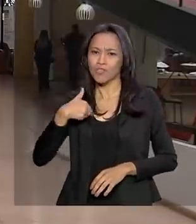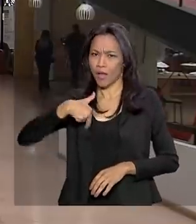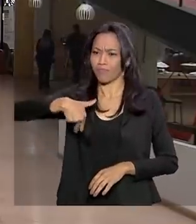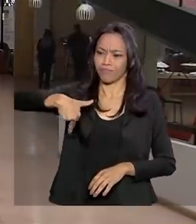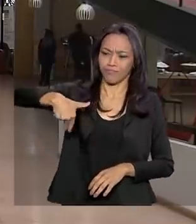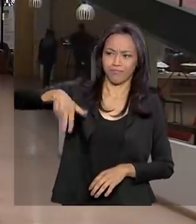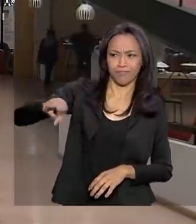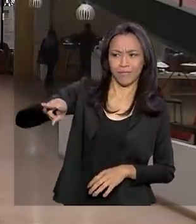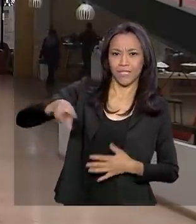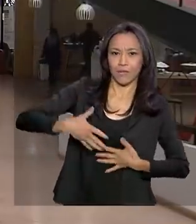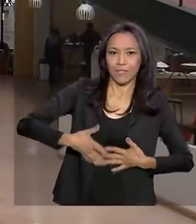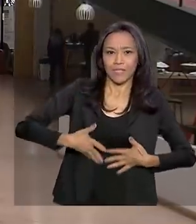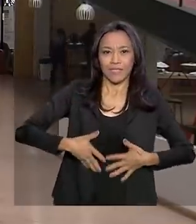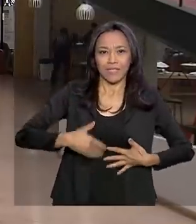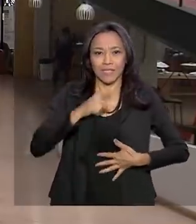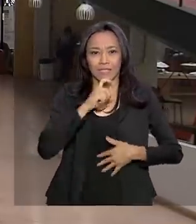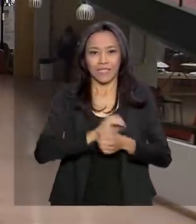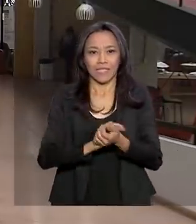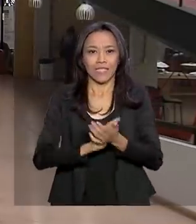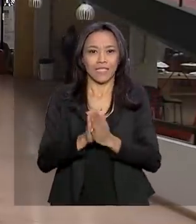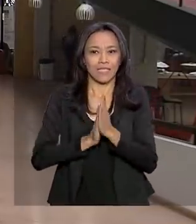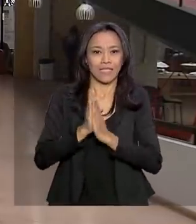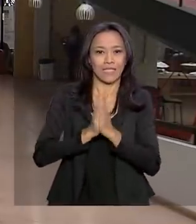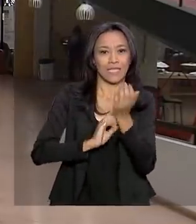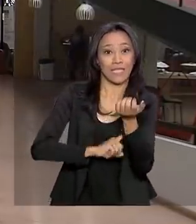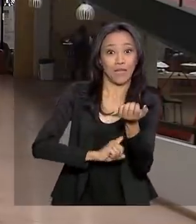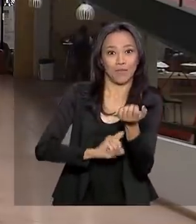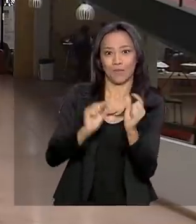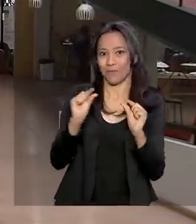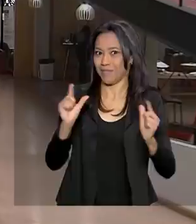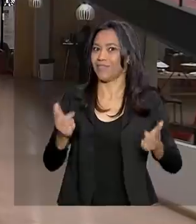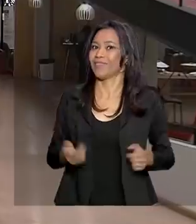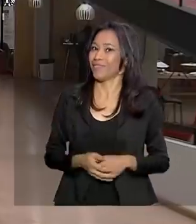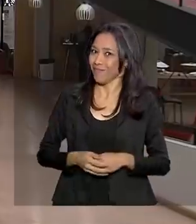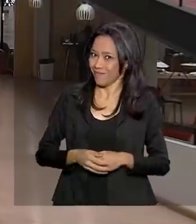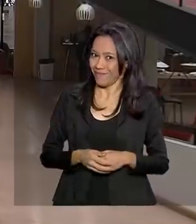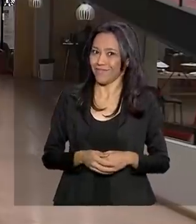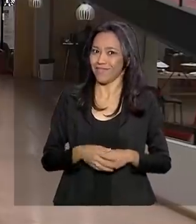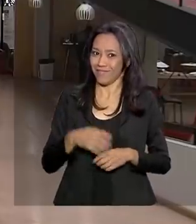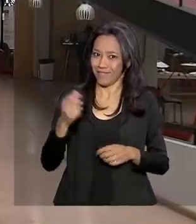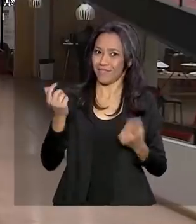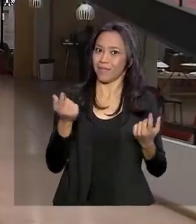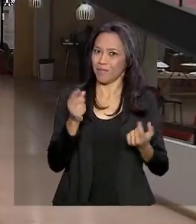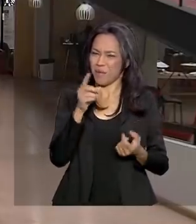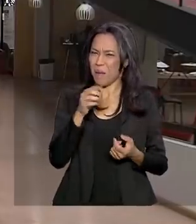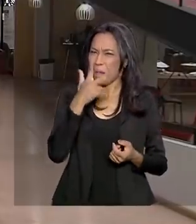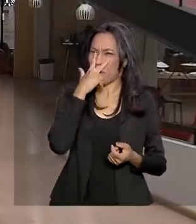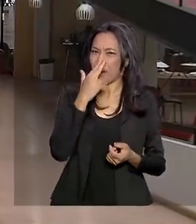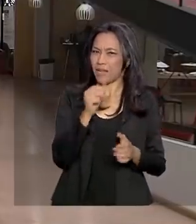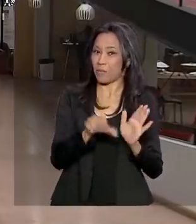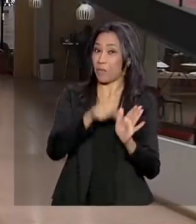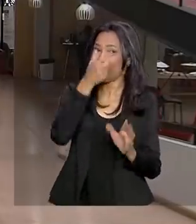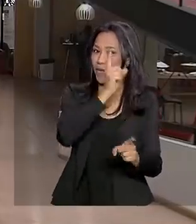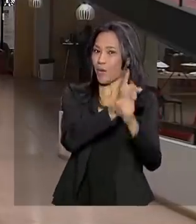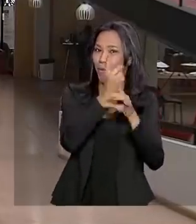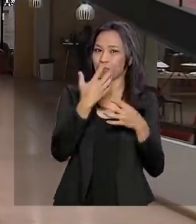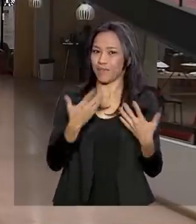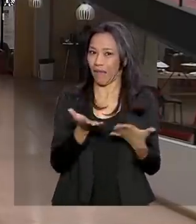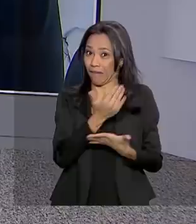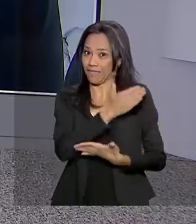está com aquele friozinho na barriga, preocupado em causar essa primeira impressão. Estão até mais nervosos do que aquele primeiro encontro arranjado no Tinder.